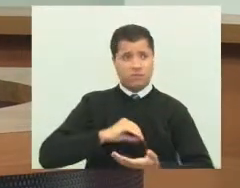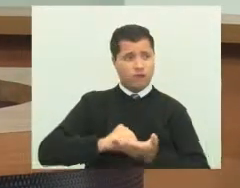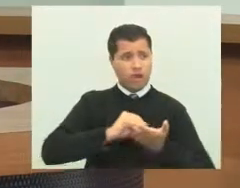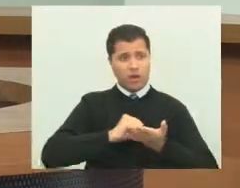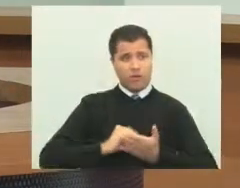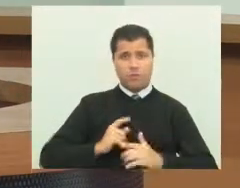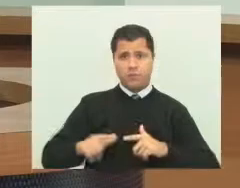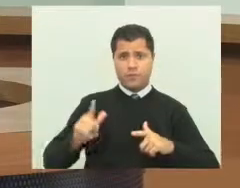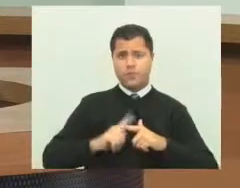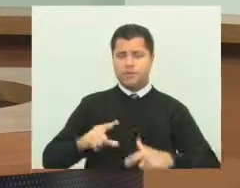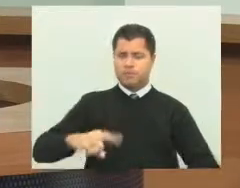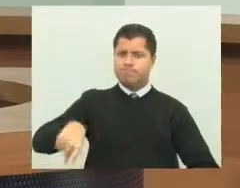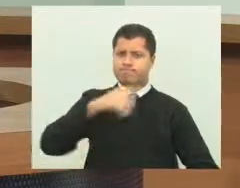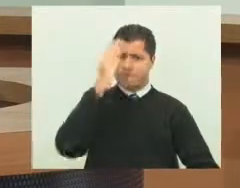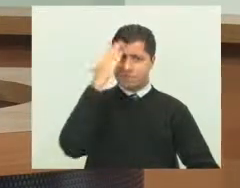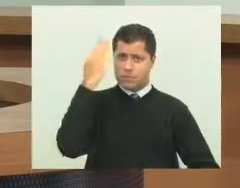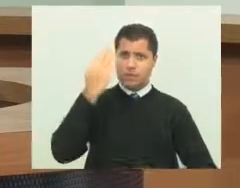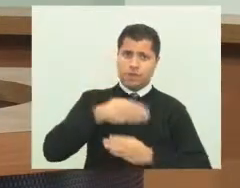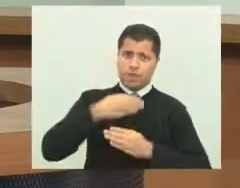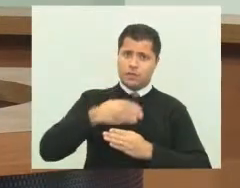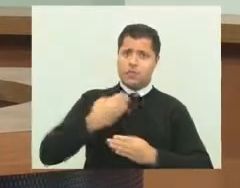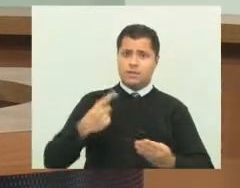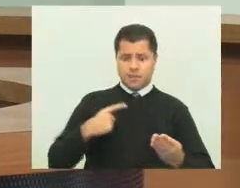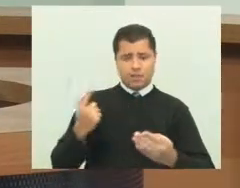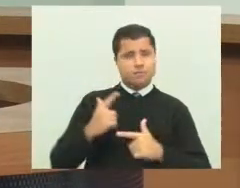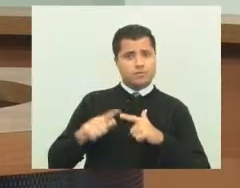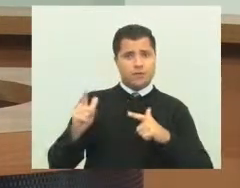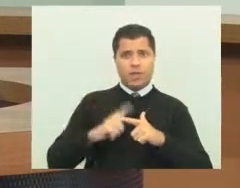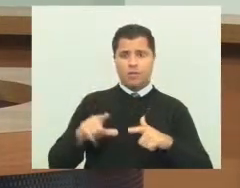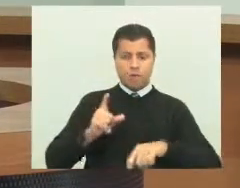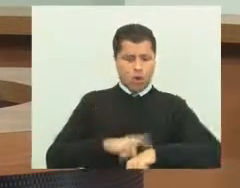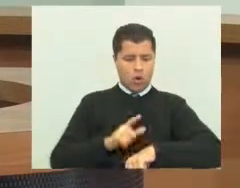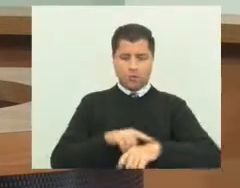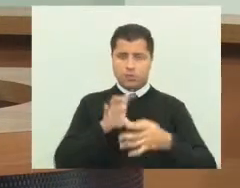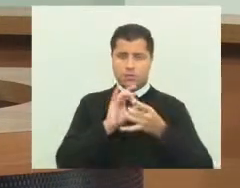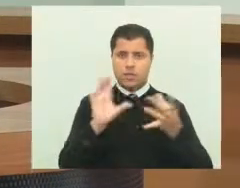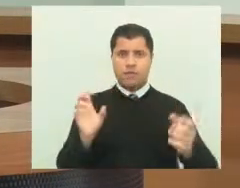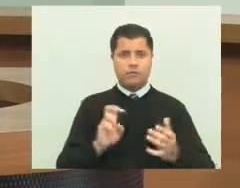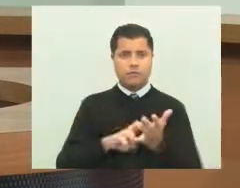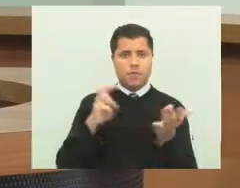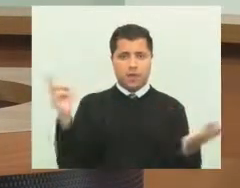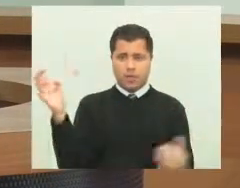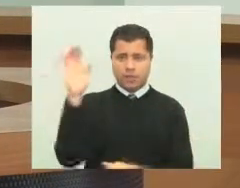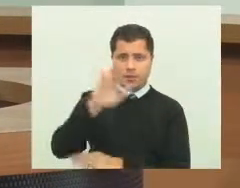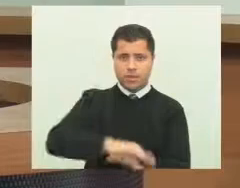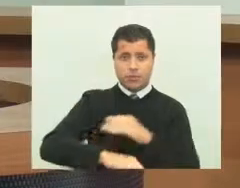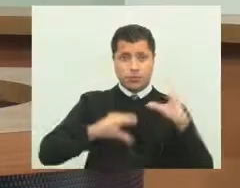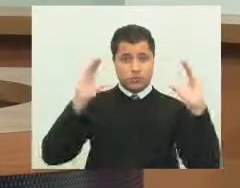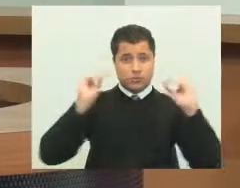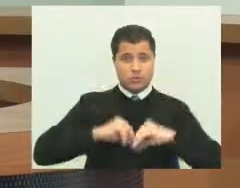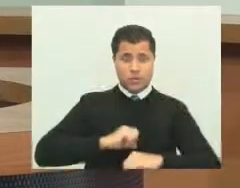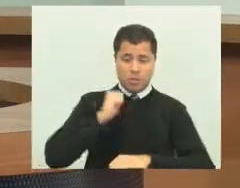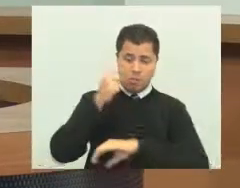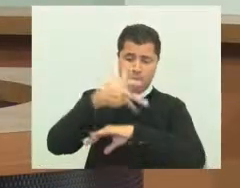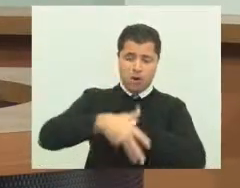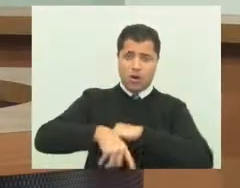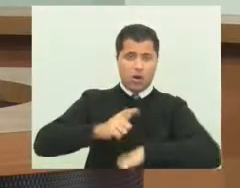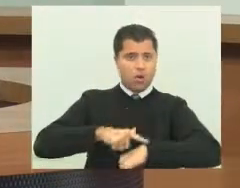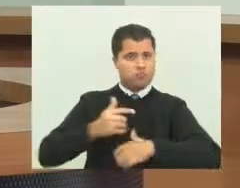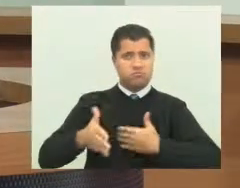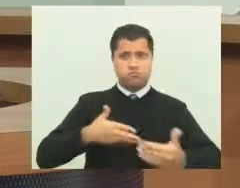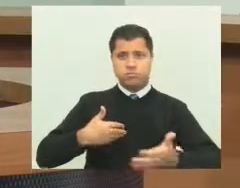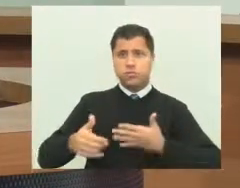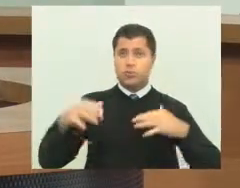é de um taxista, fora de hora, de madrugada, de dia, de noite, de chuvas. E, de repente,